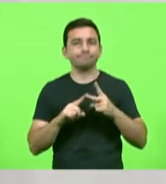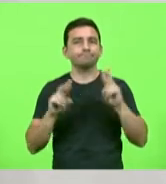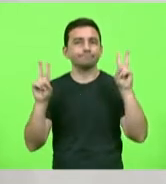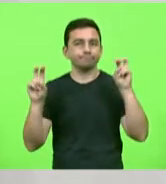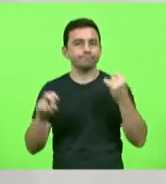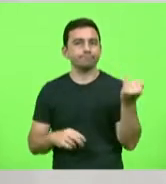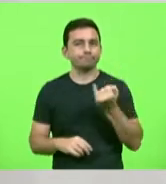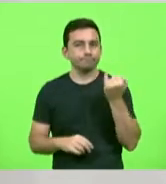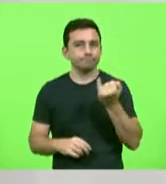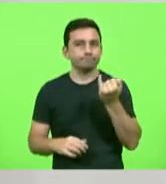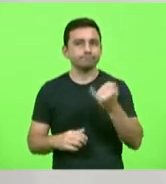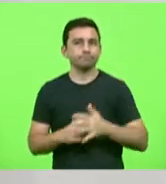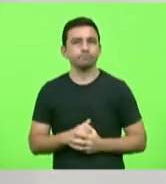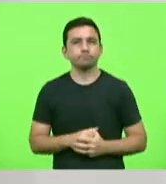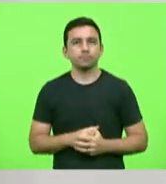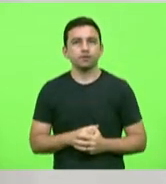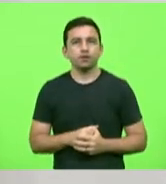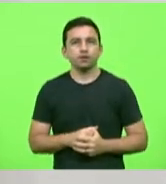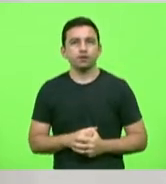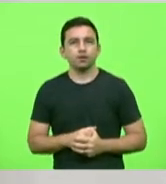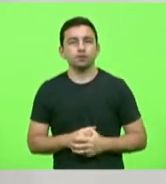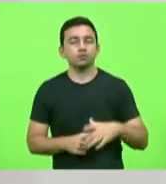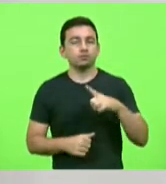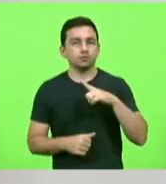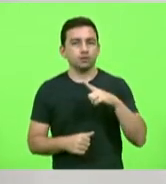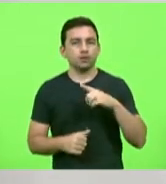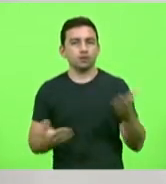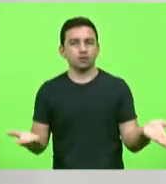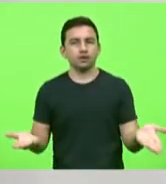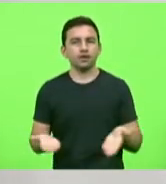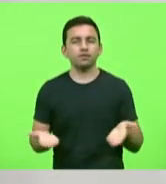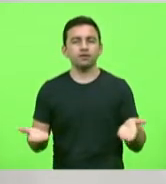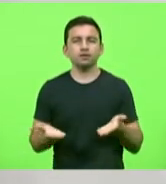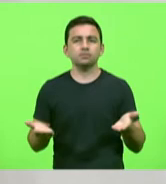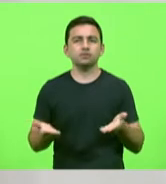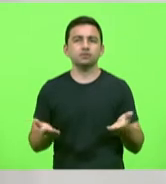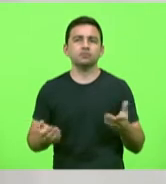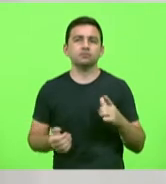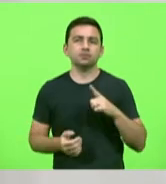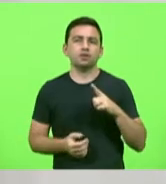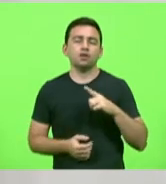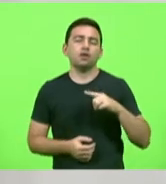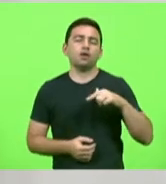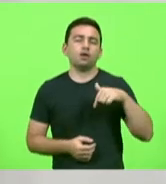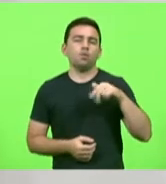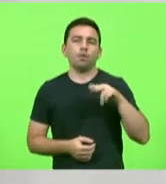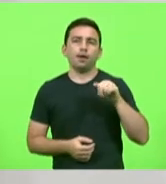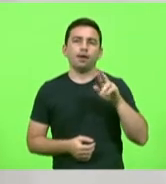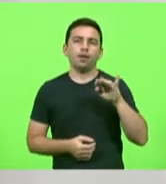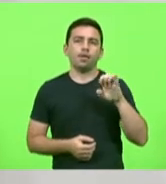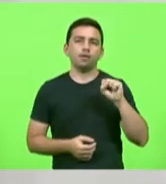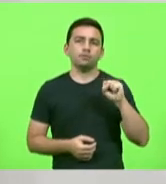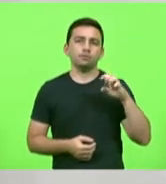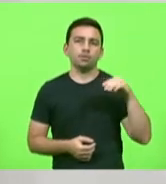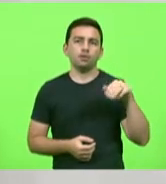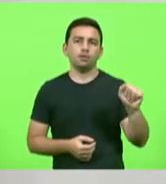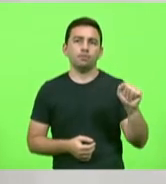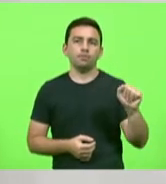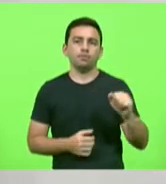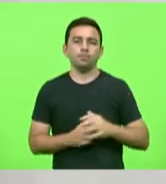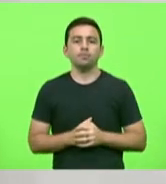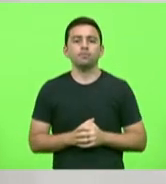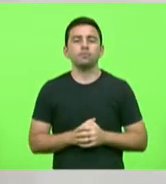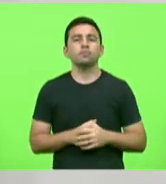importantes nós tivemos agora a quaresma e nós aprovamos aqui nessa casa um projeto de minha